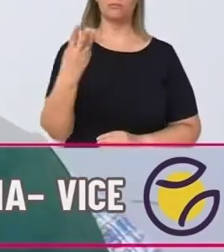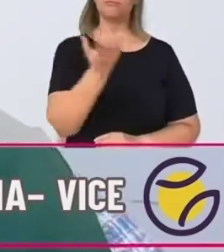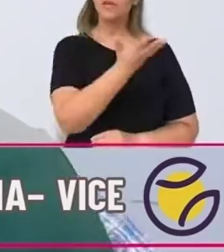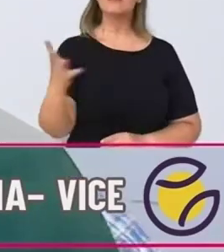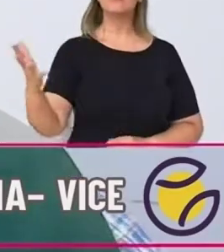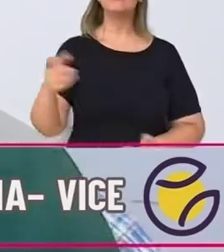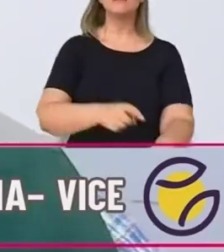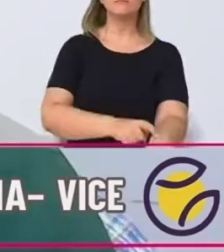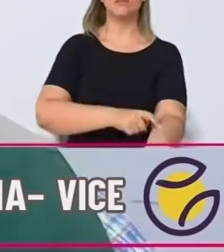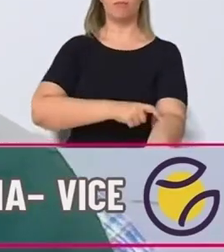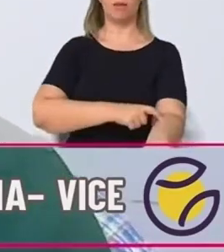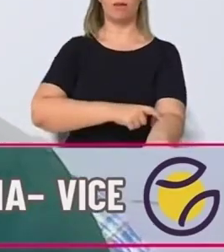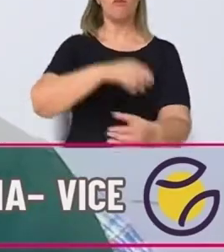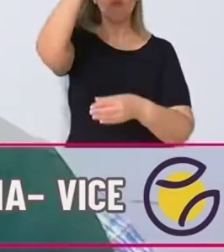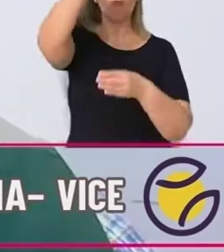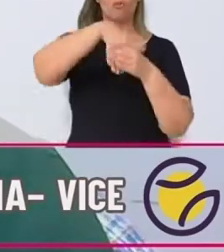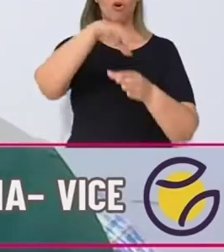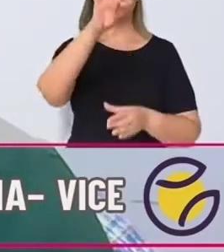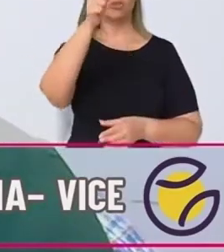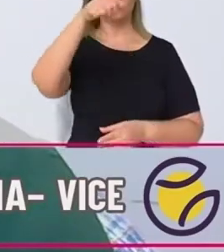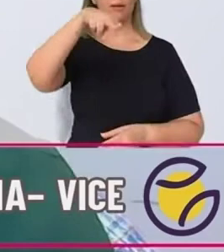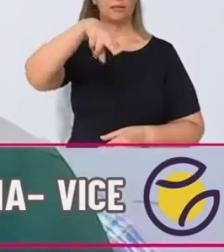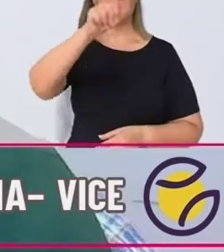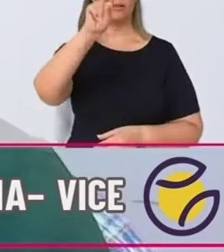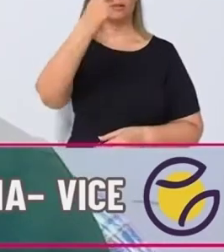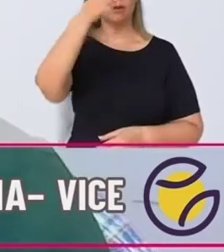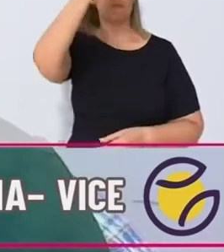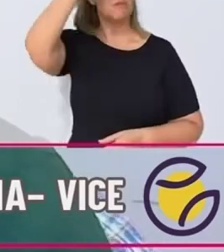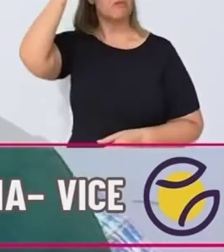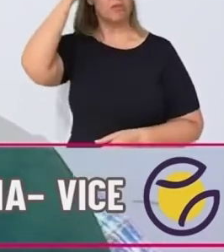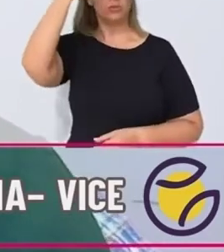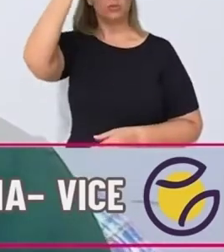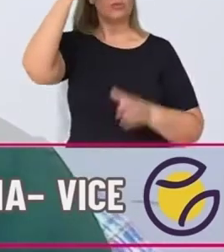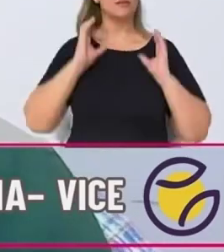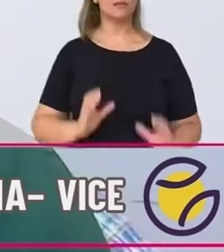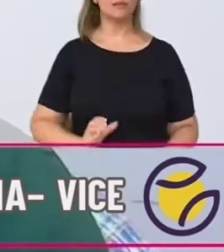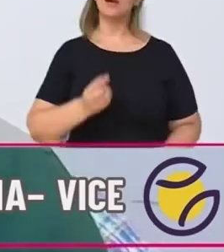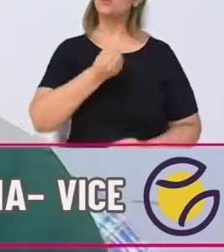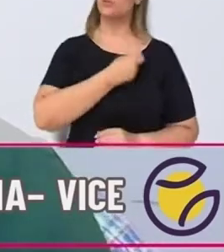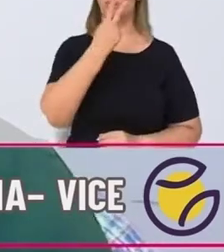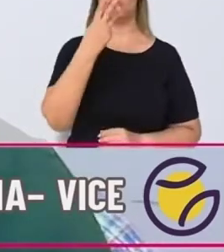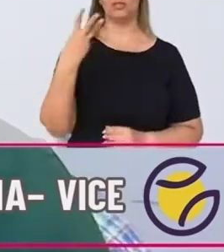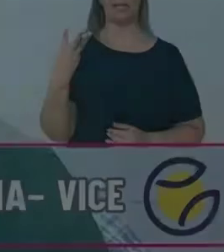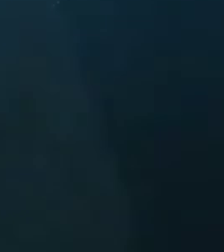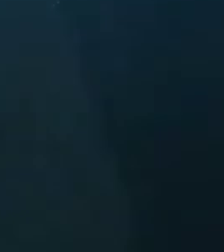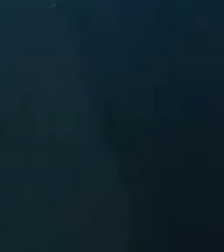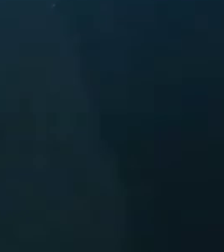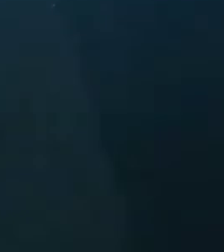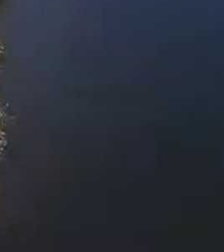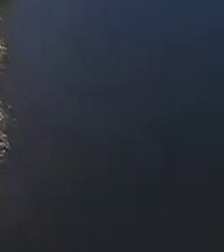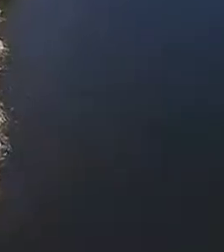É Santos na veia Taná Prefeito Andréia Vice Cidadania 23